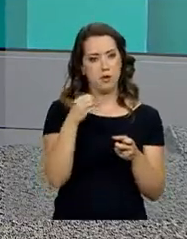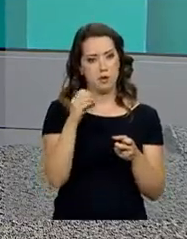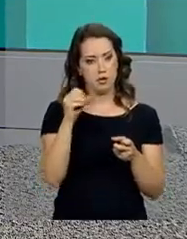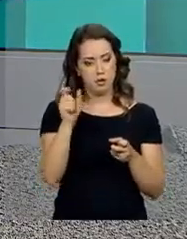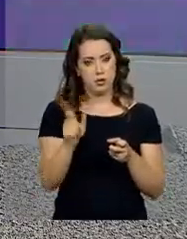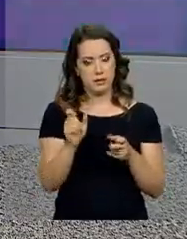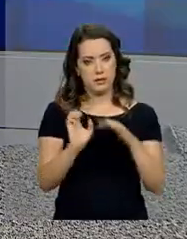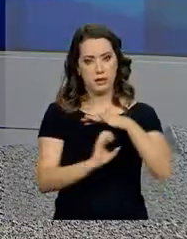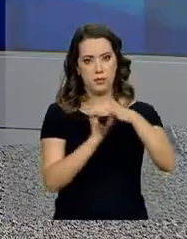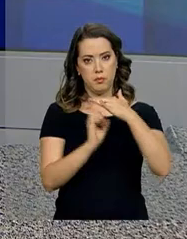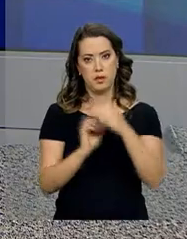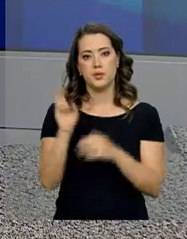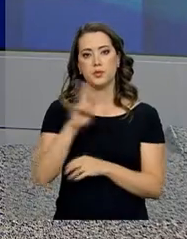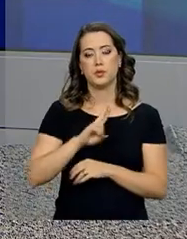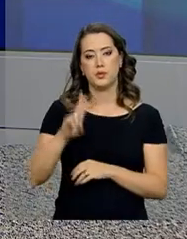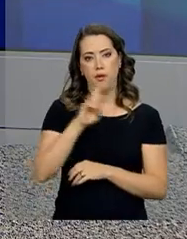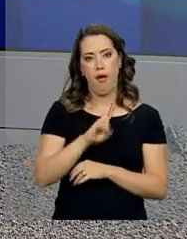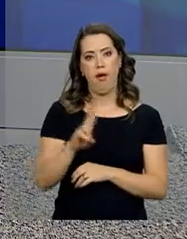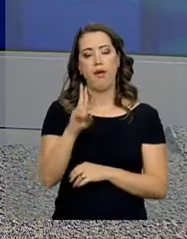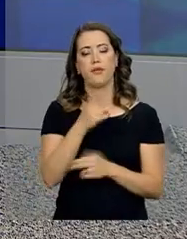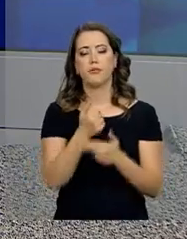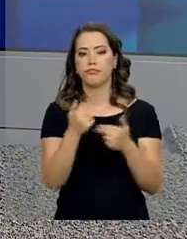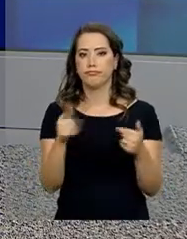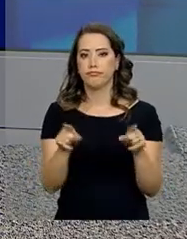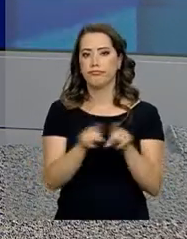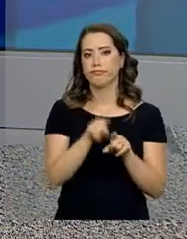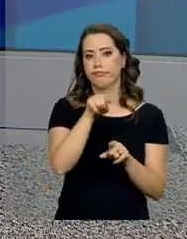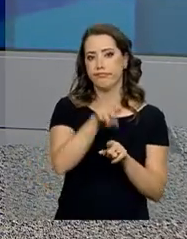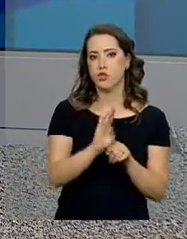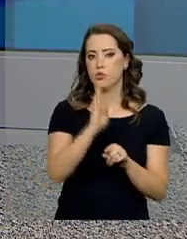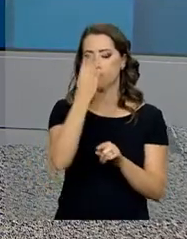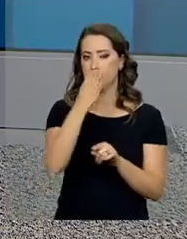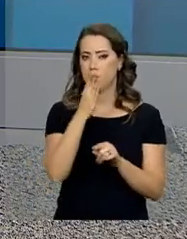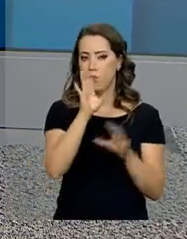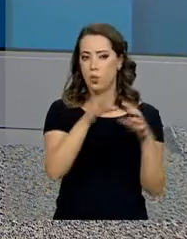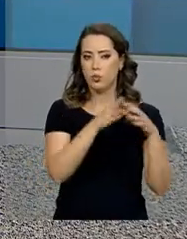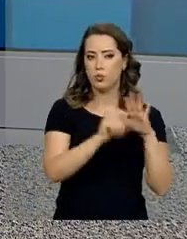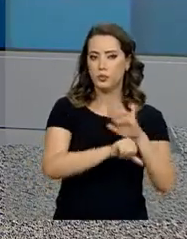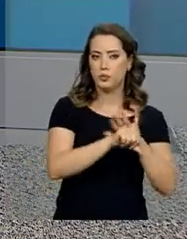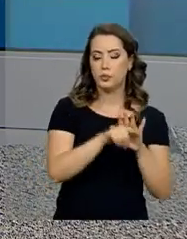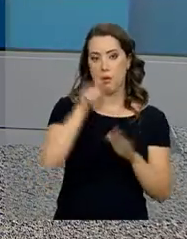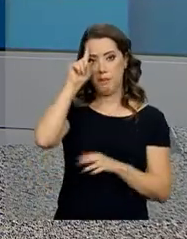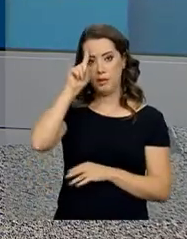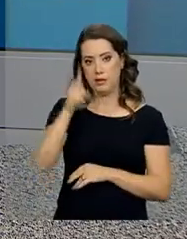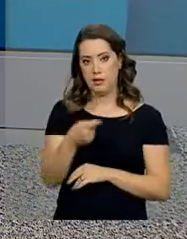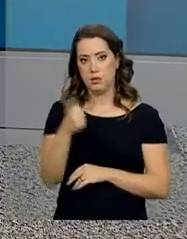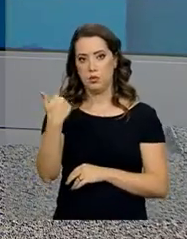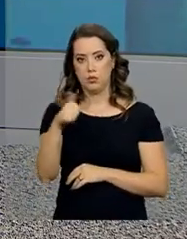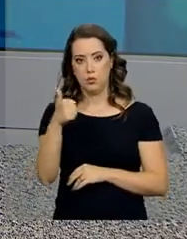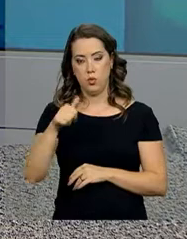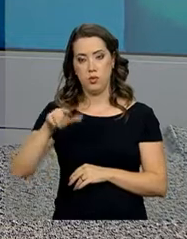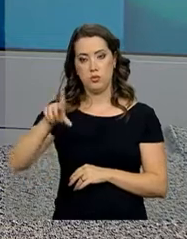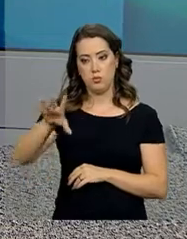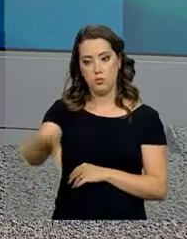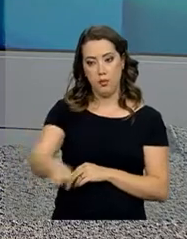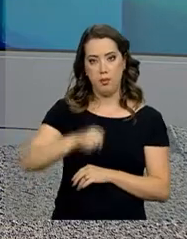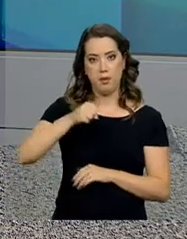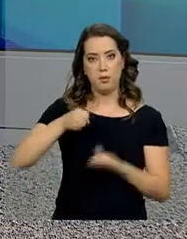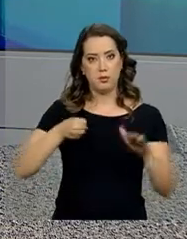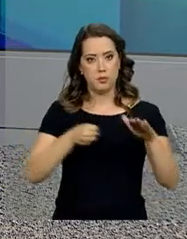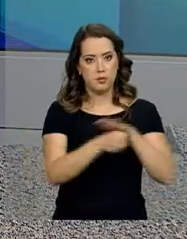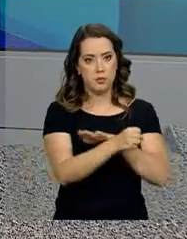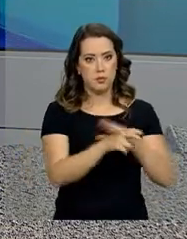que tinham seus dados usados indevidamente pelos fraudadores. Ao todo, foram expedidos 11 mandados de prisão e